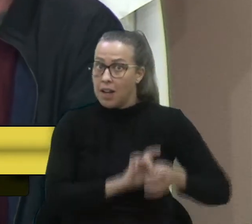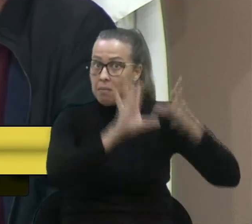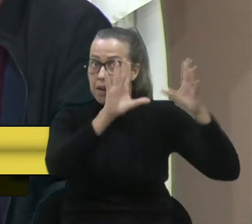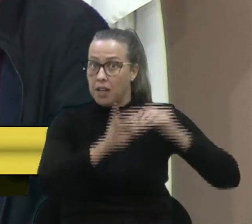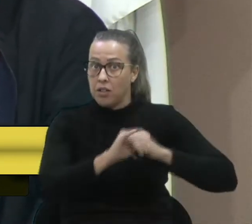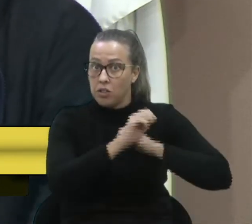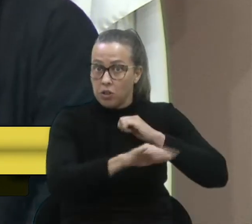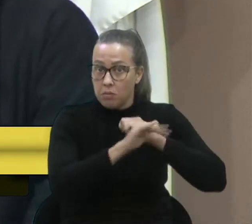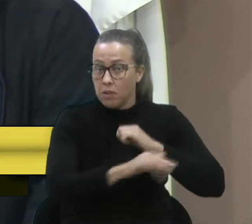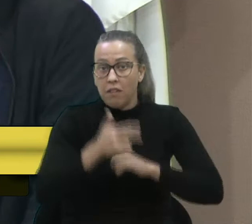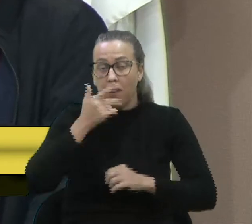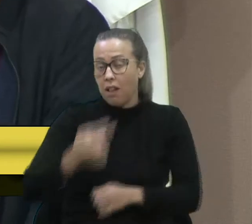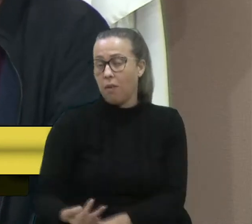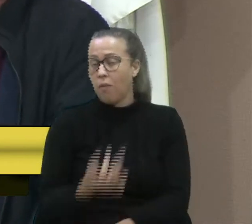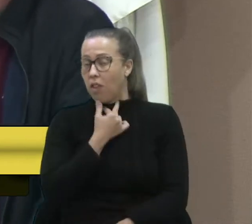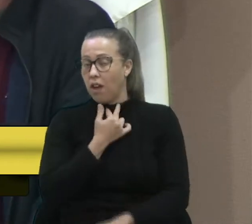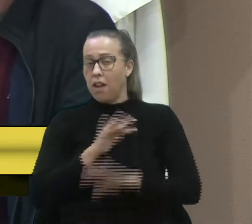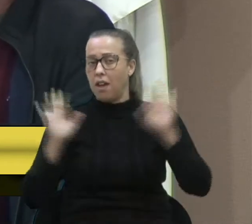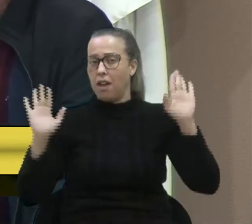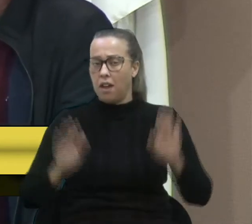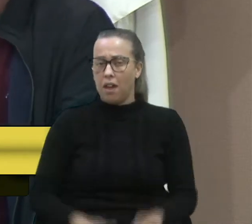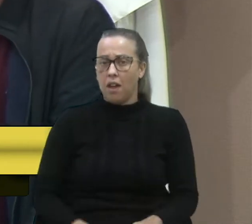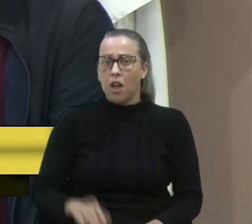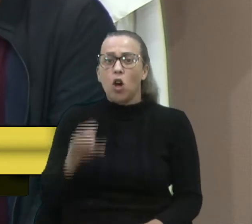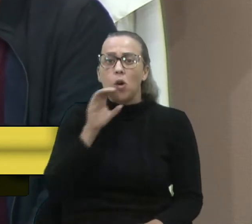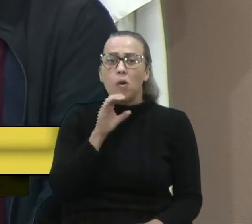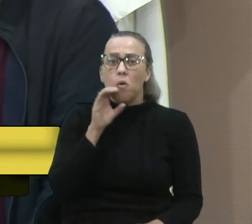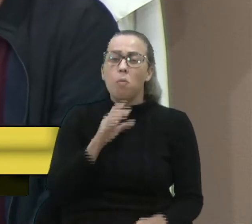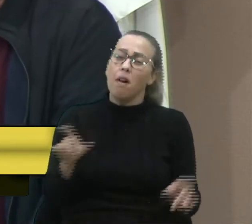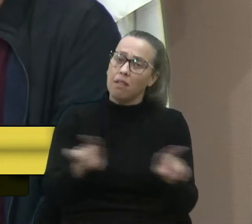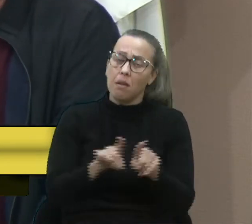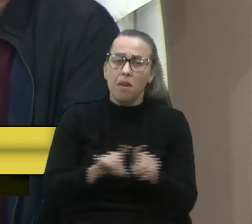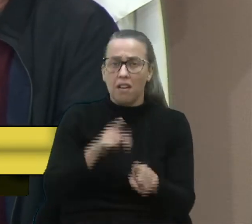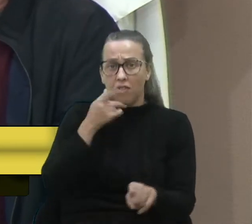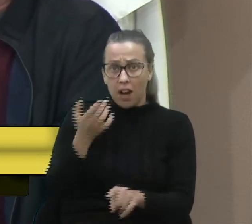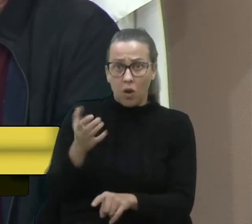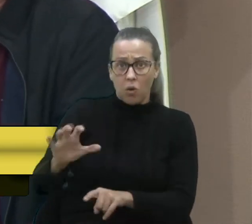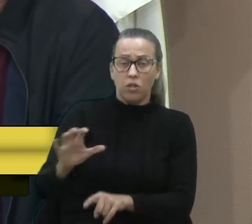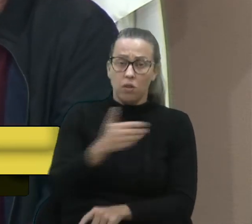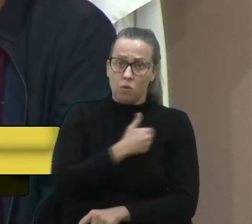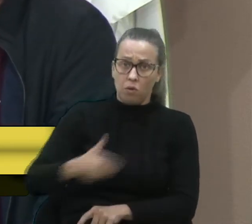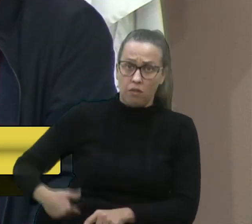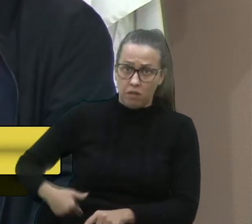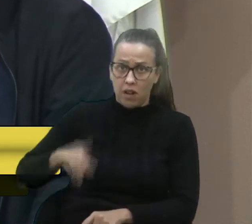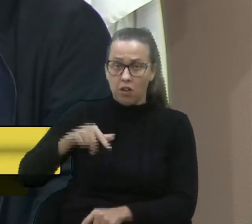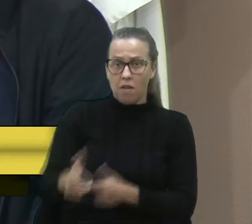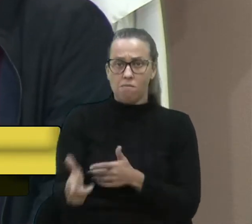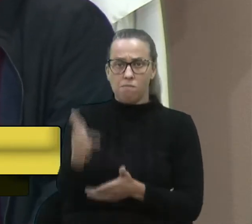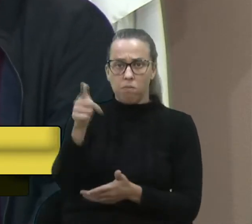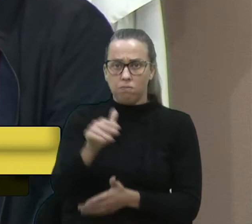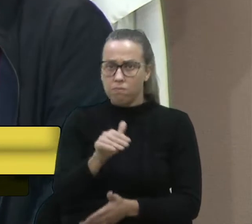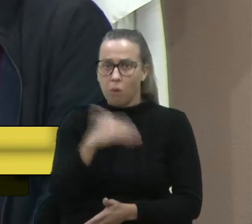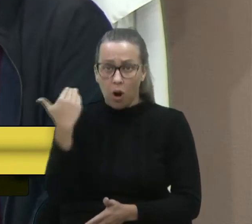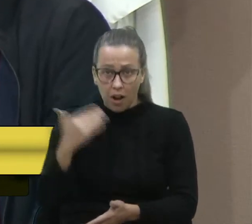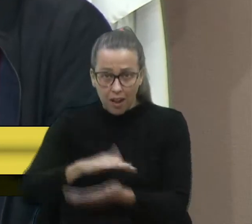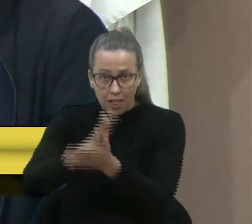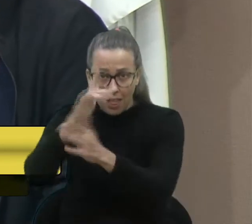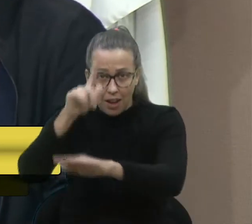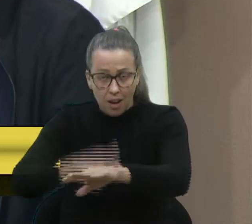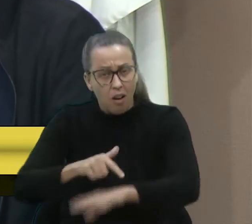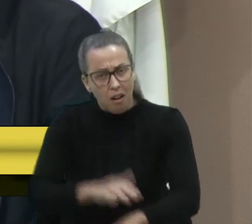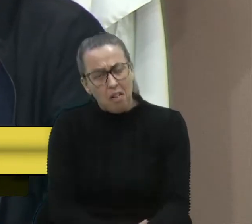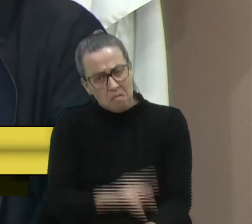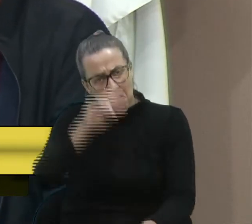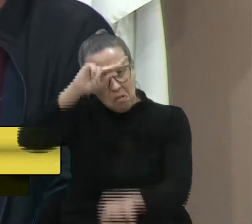existe, a liberdade de falar. Em Cuba, se tu fala contra o governo, normalmente tu é fuzilado, né, e a gente manda... Em outros